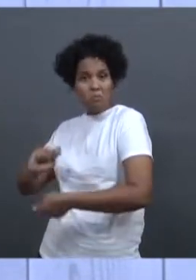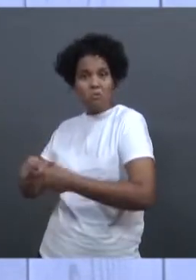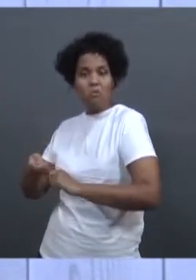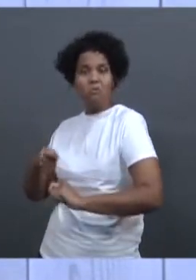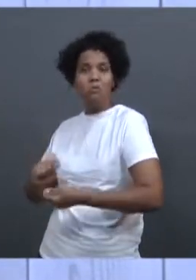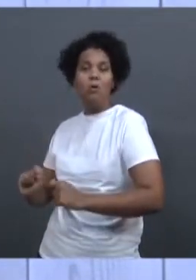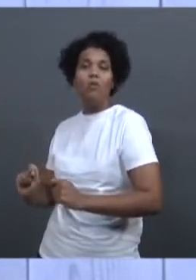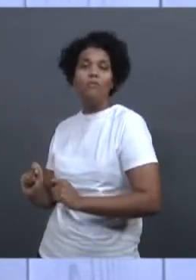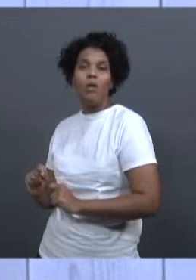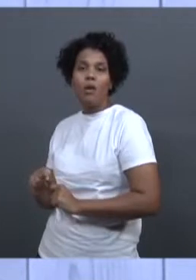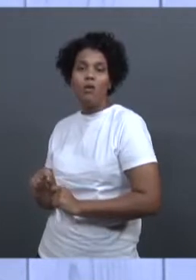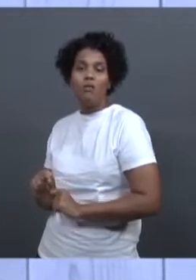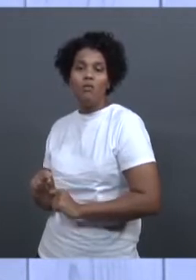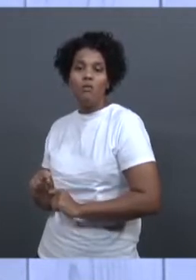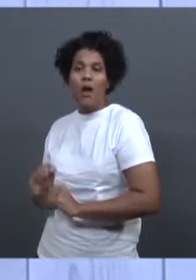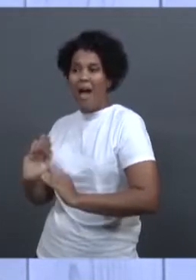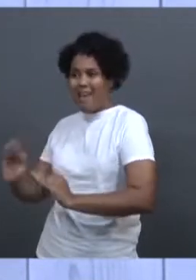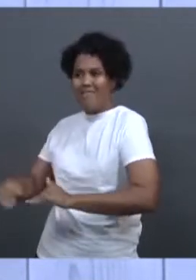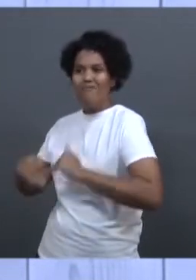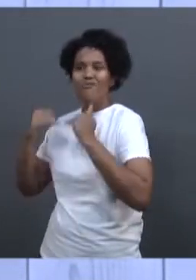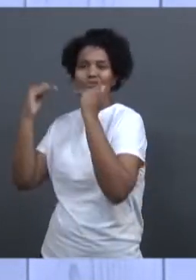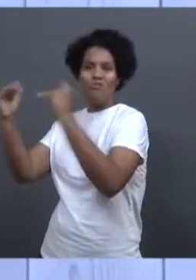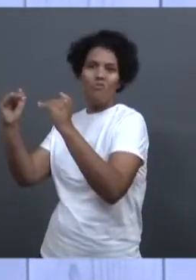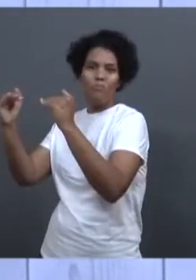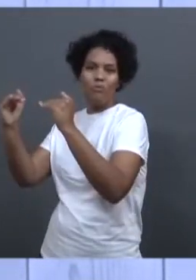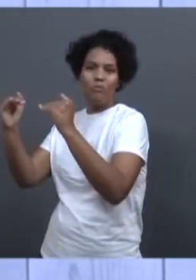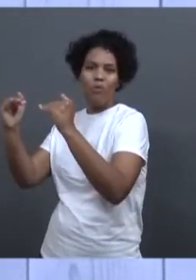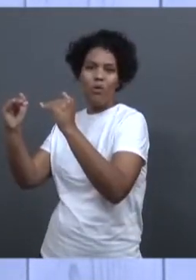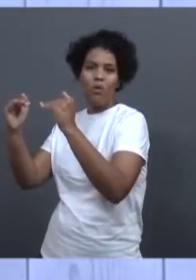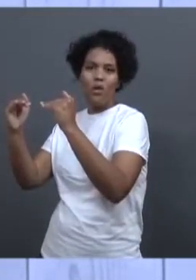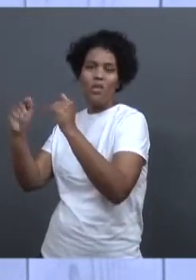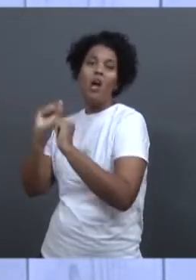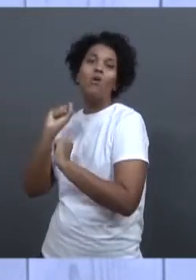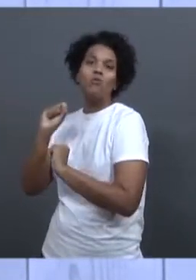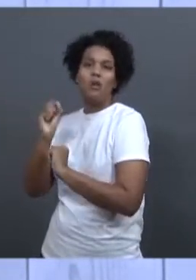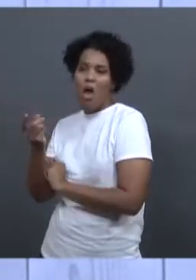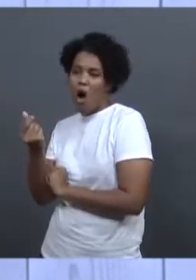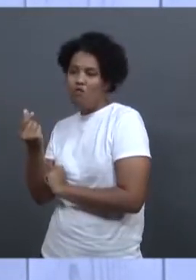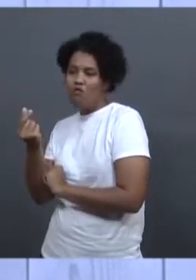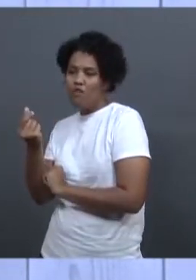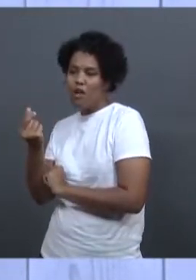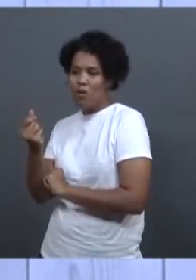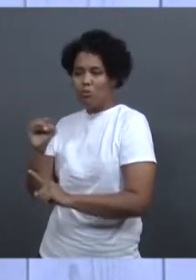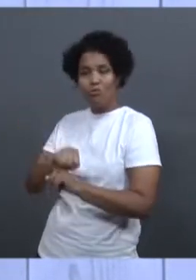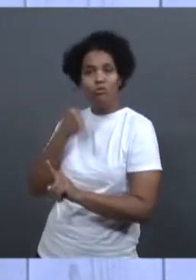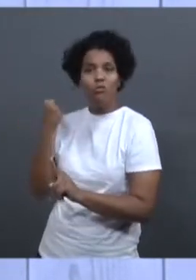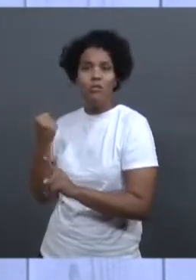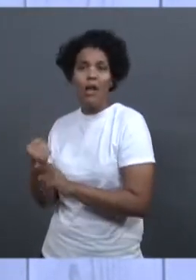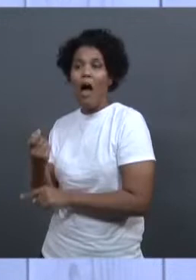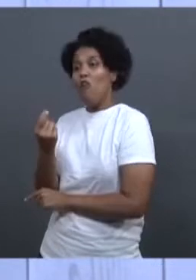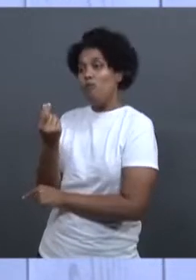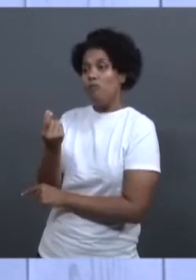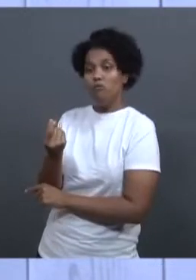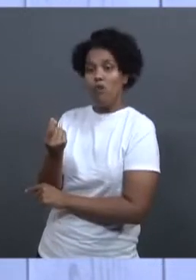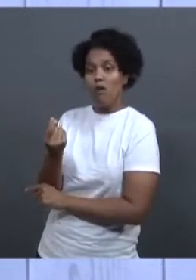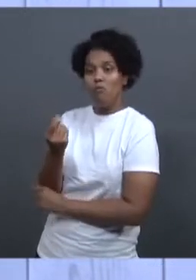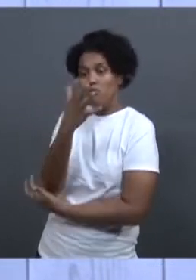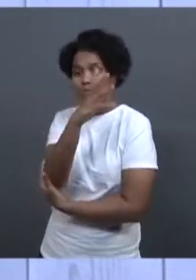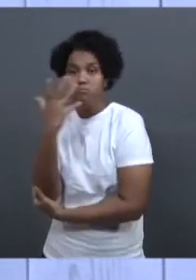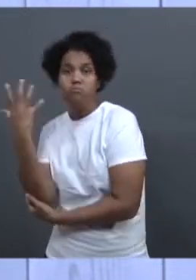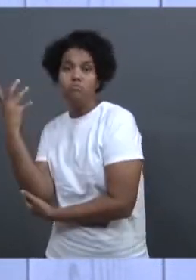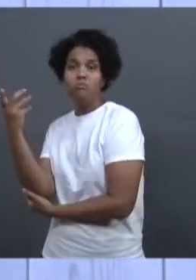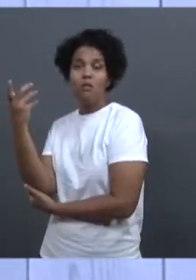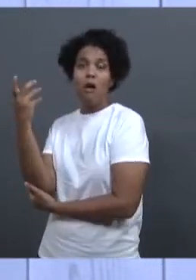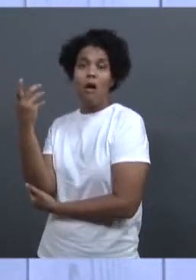ele se sobrepõe ao valor ambiental, se sobrepõe ao valor social. Então, a gente pode perguntar o que